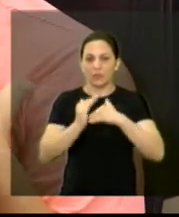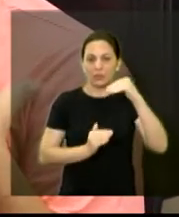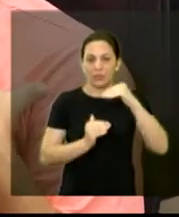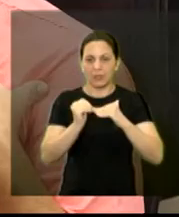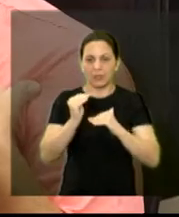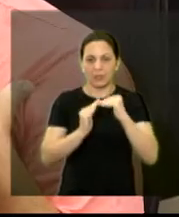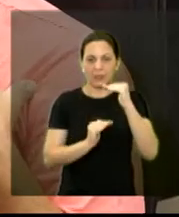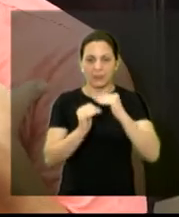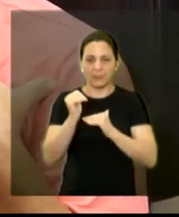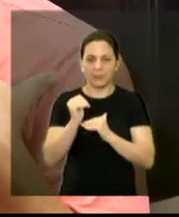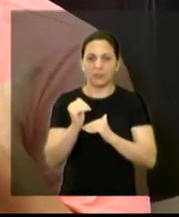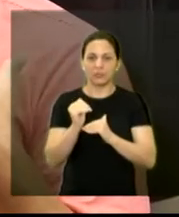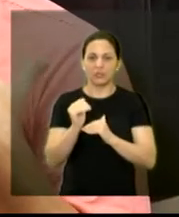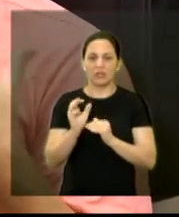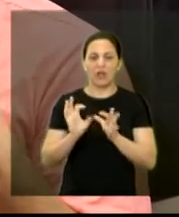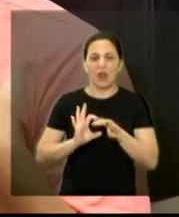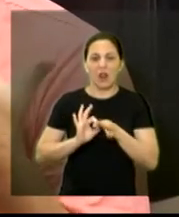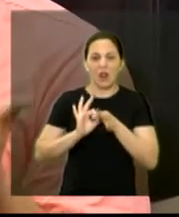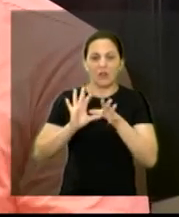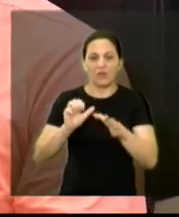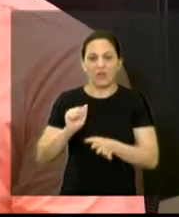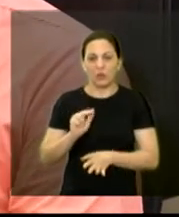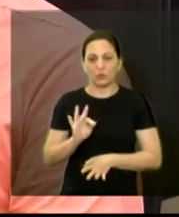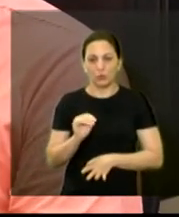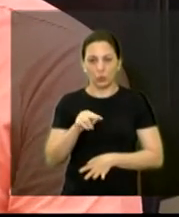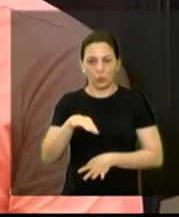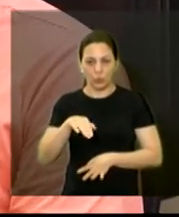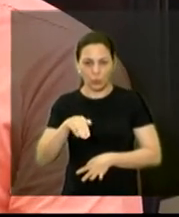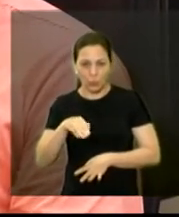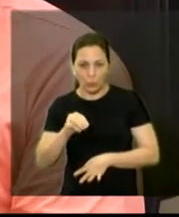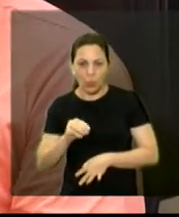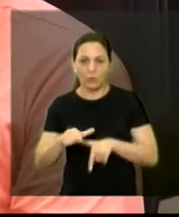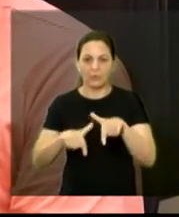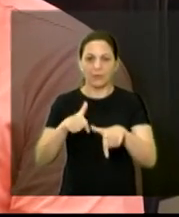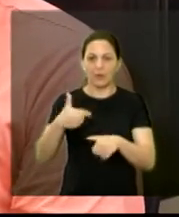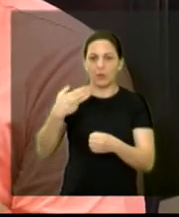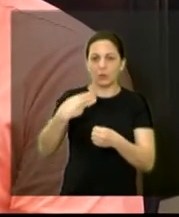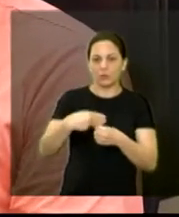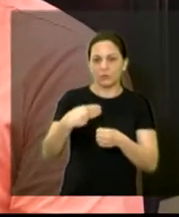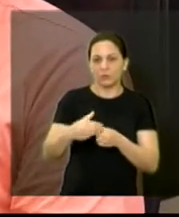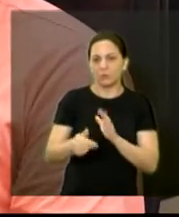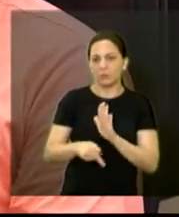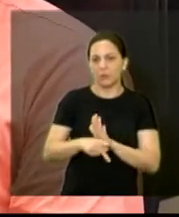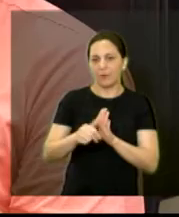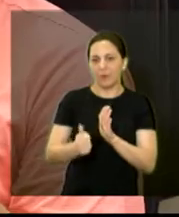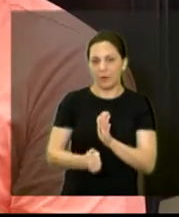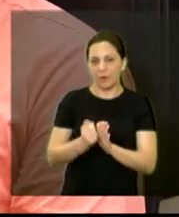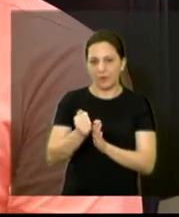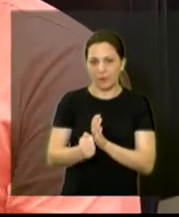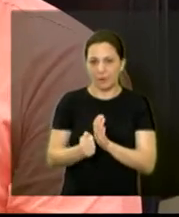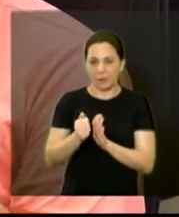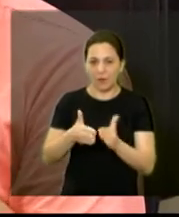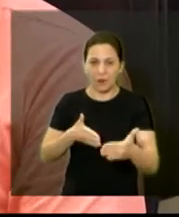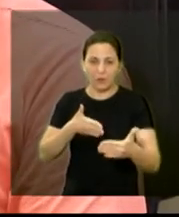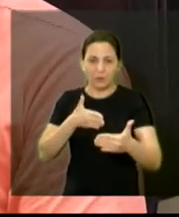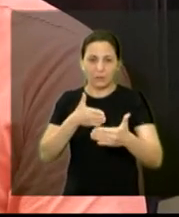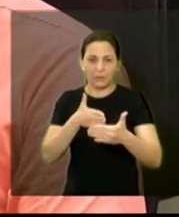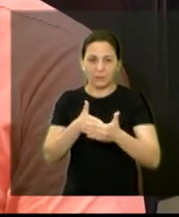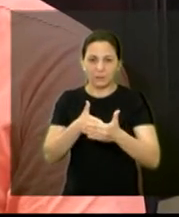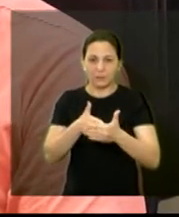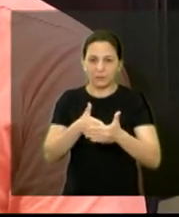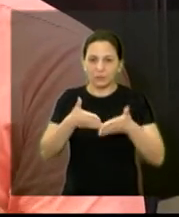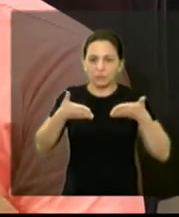como autônomo perante o município só que isso ficou restrito único e